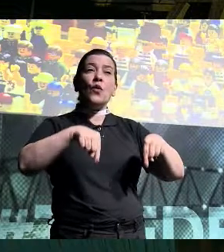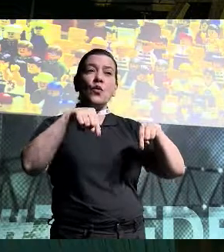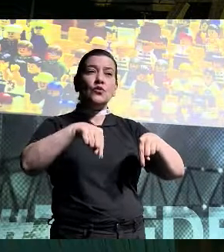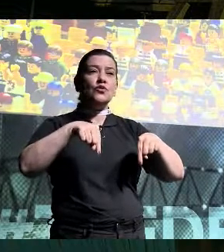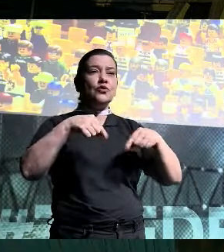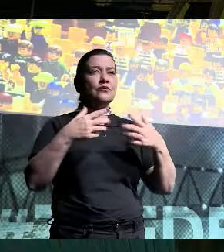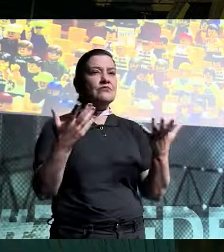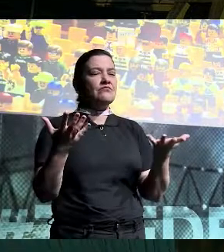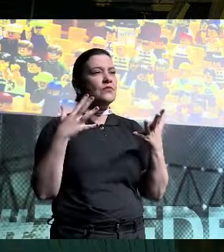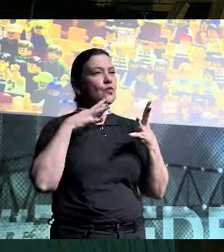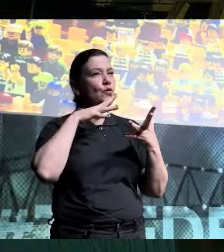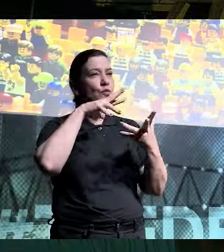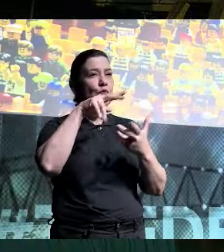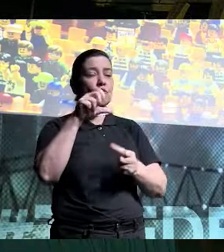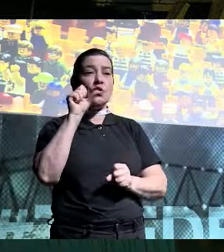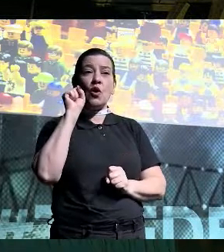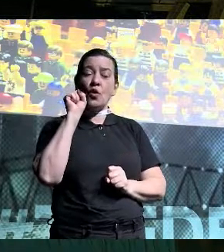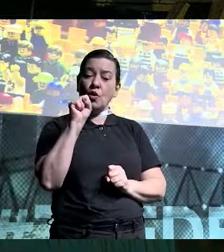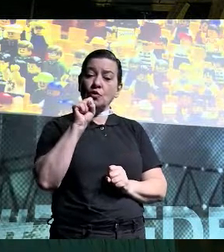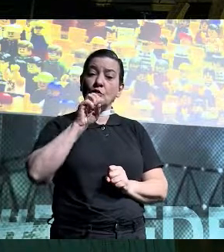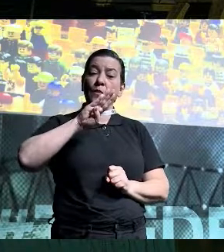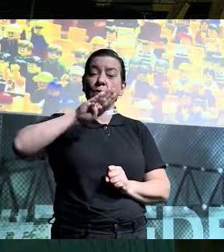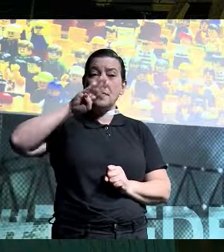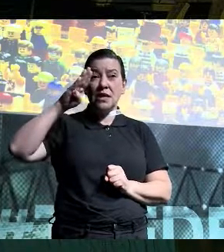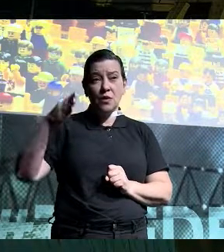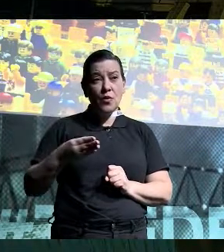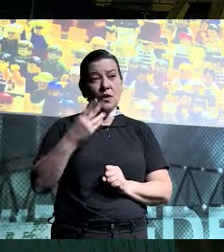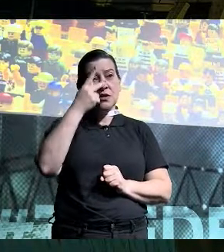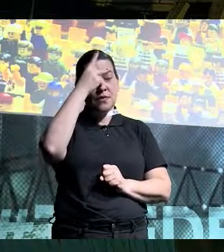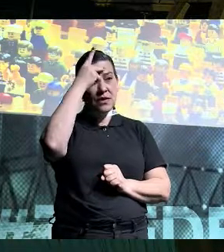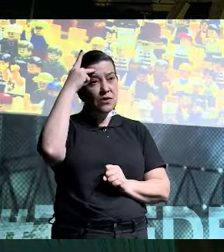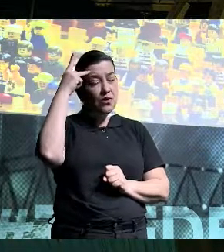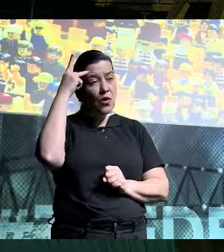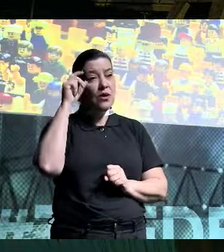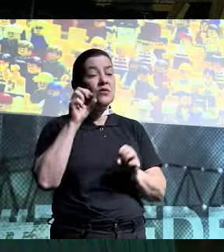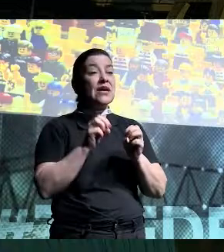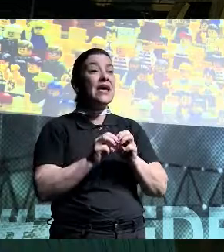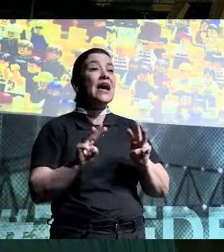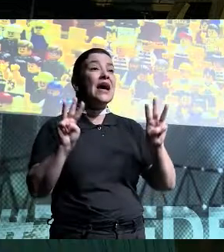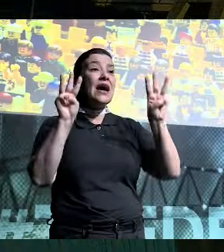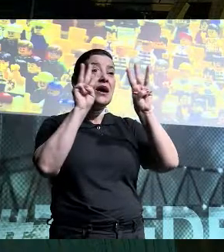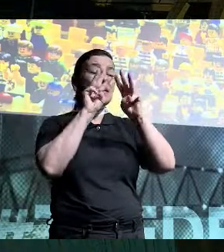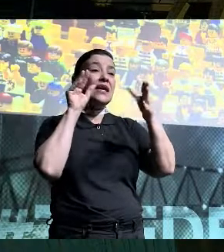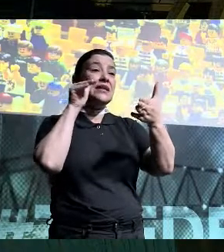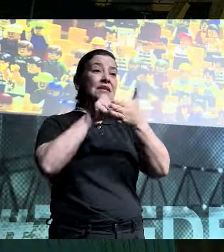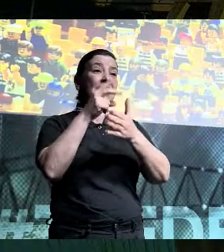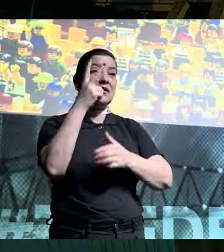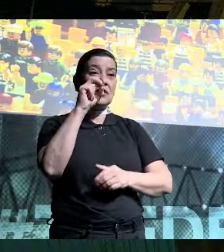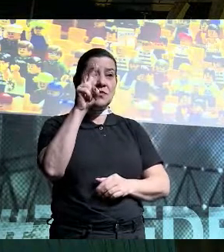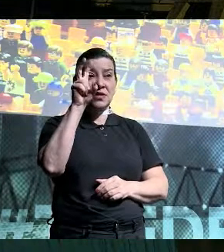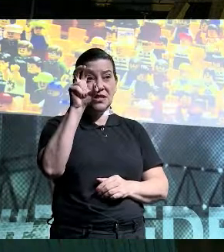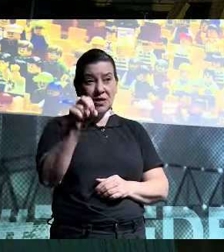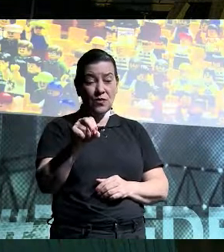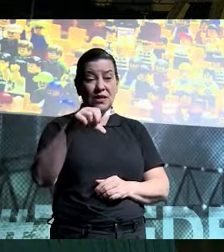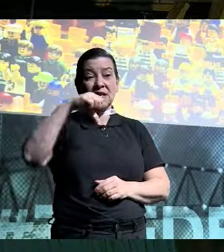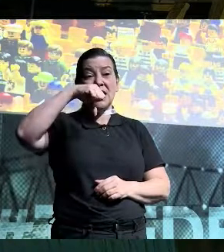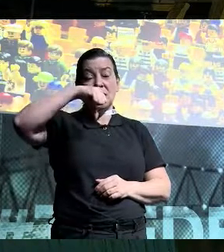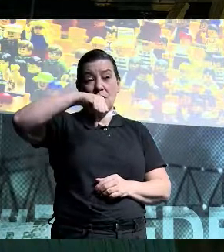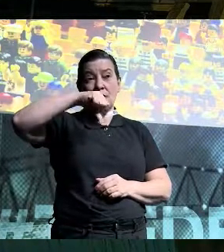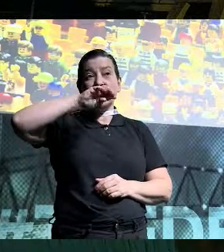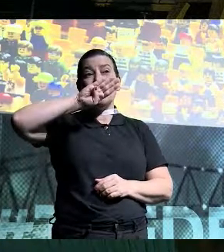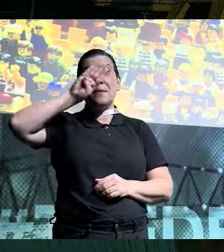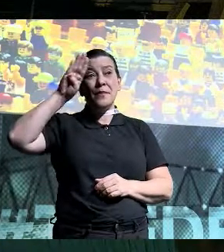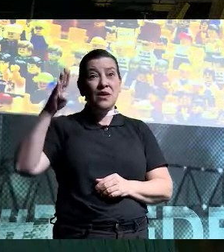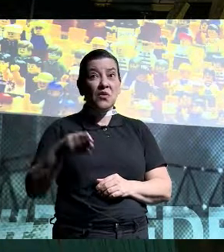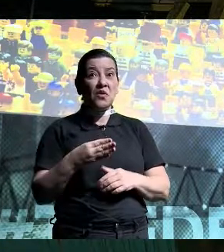com quase 8 bilhões de pessoas. A expectativa da ONU é que para 2050, esse número seja de 9 bilhões de